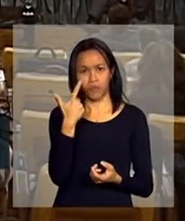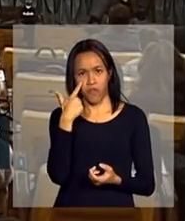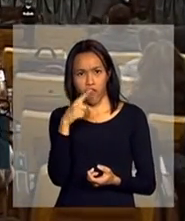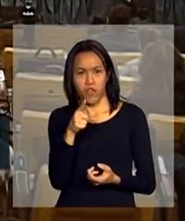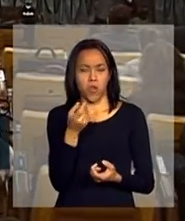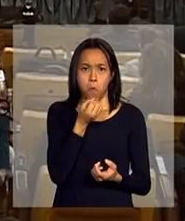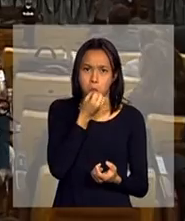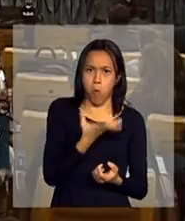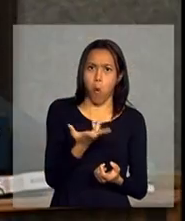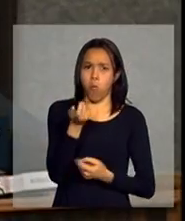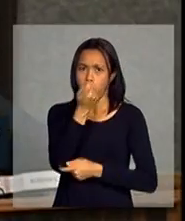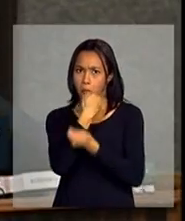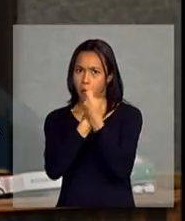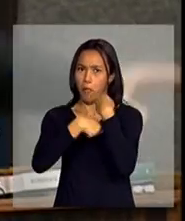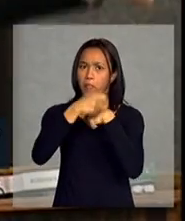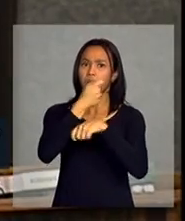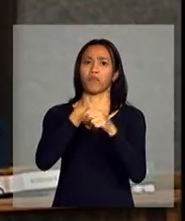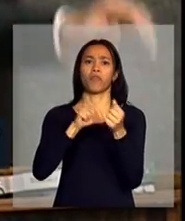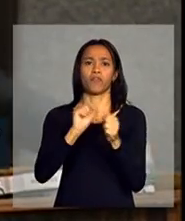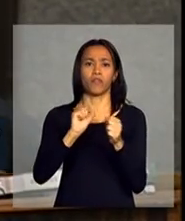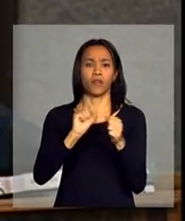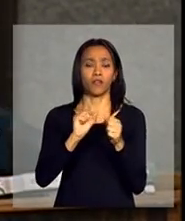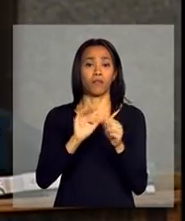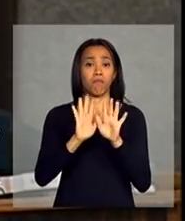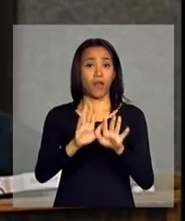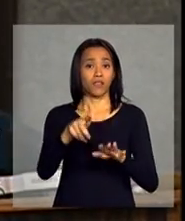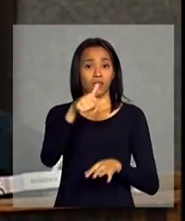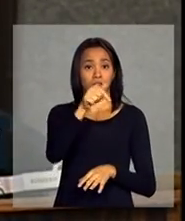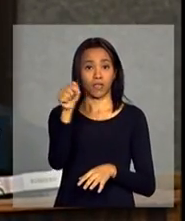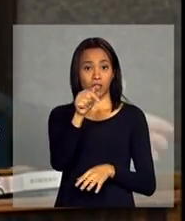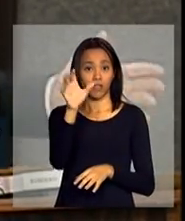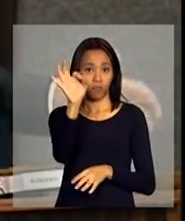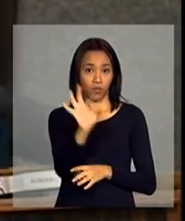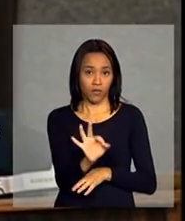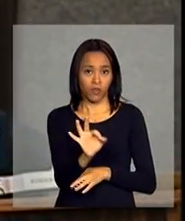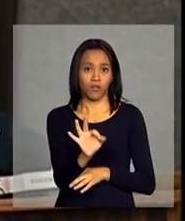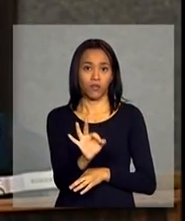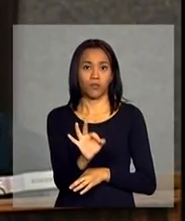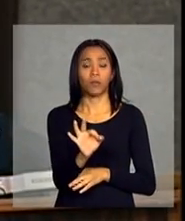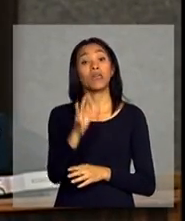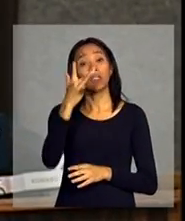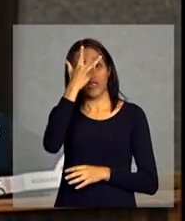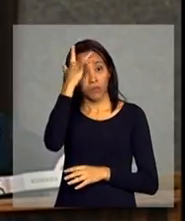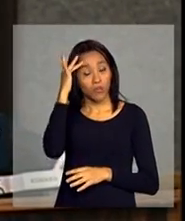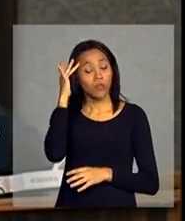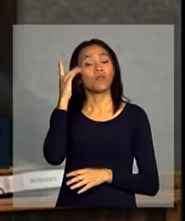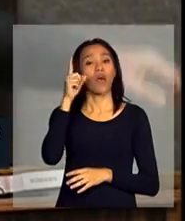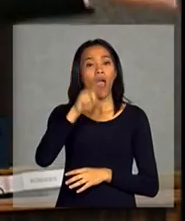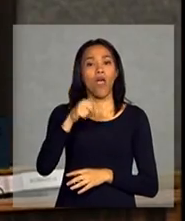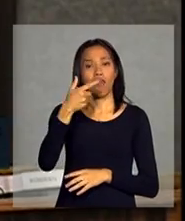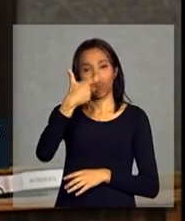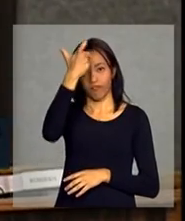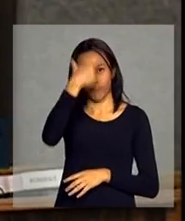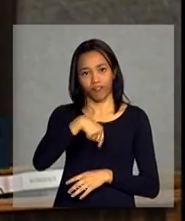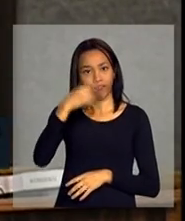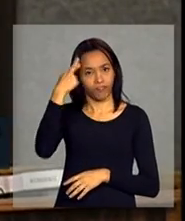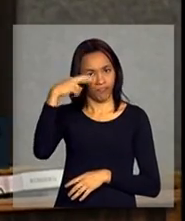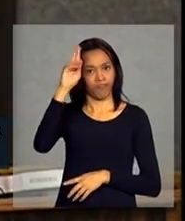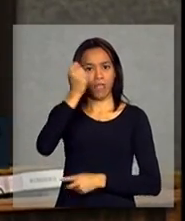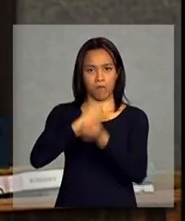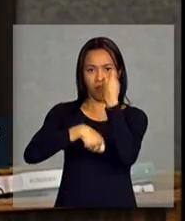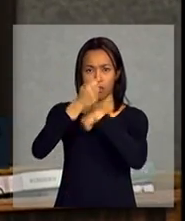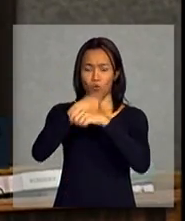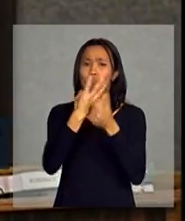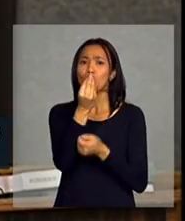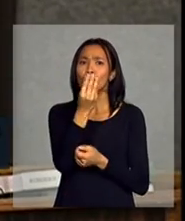negócio que foi realizado, mas 77% dos ocupados são empreendedores, mas que é muito no Rio